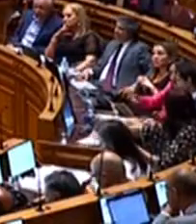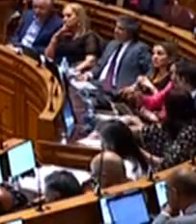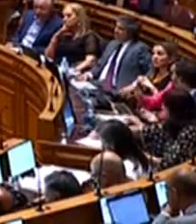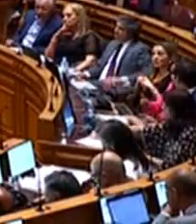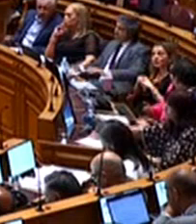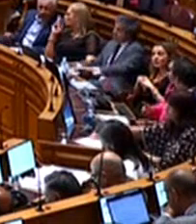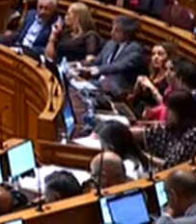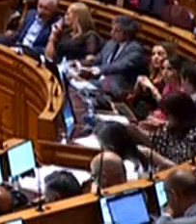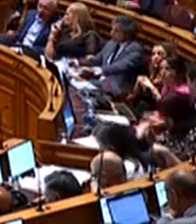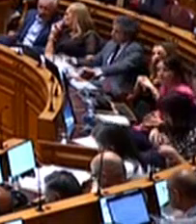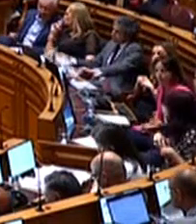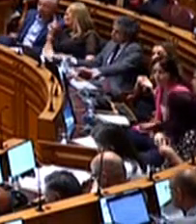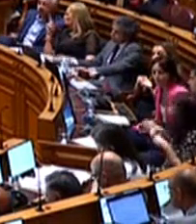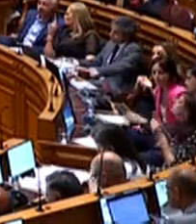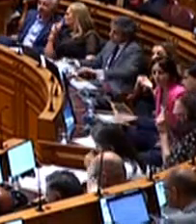Aplausos Obrigado.